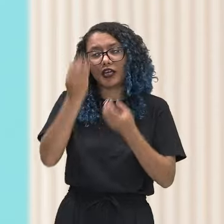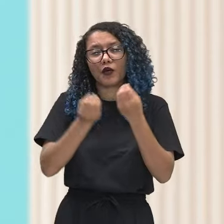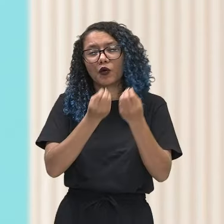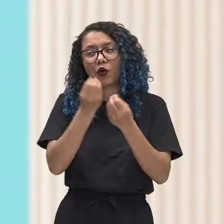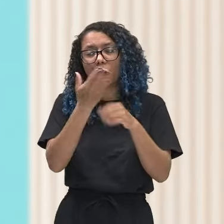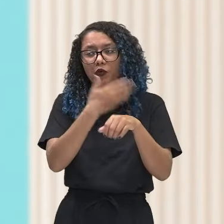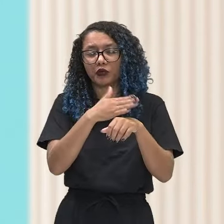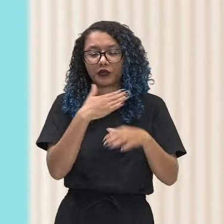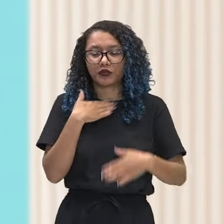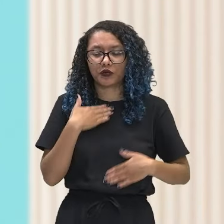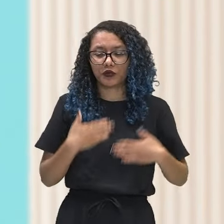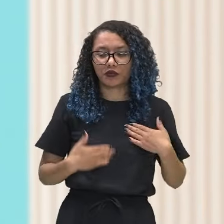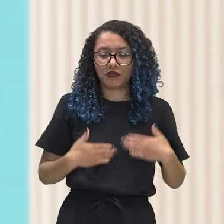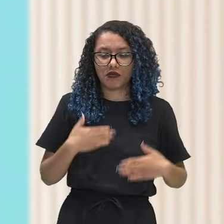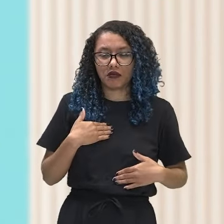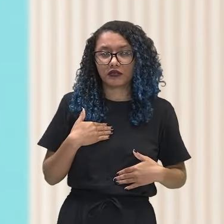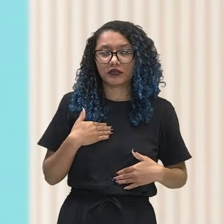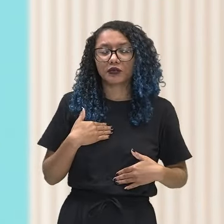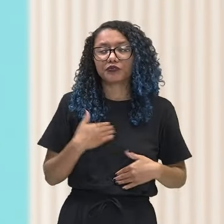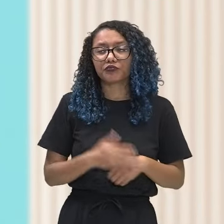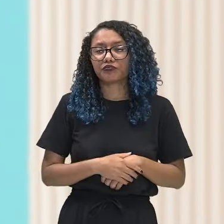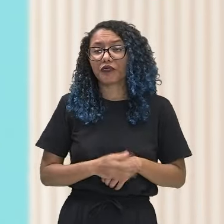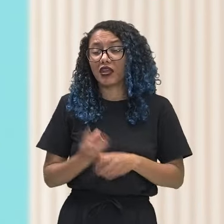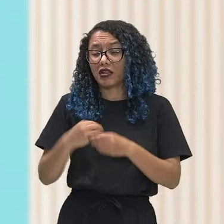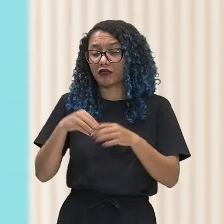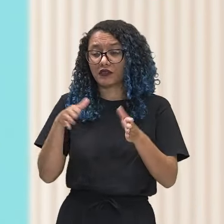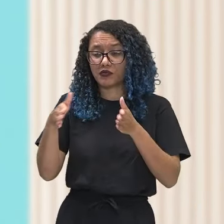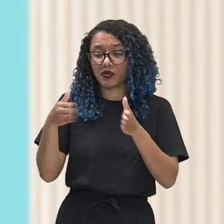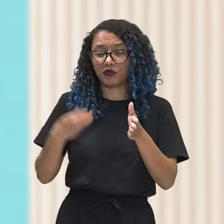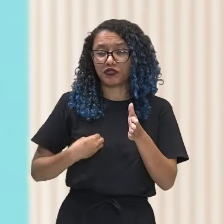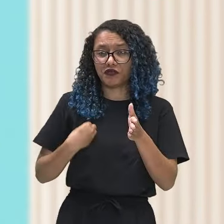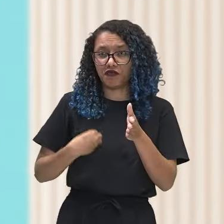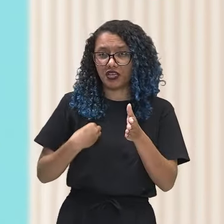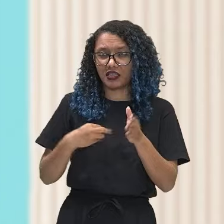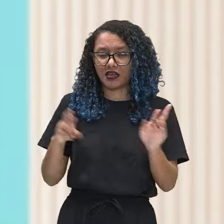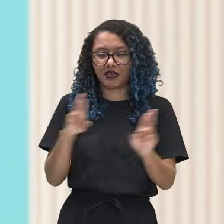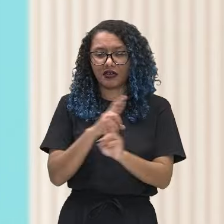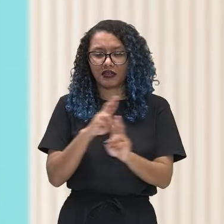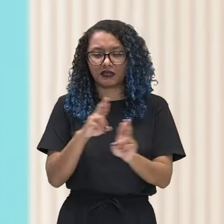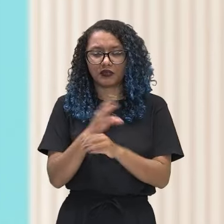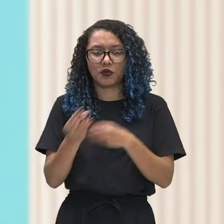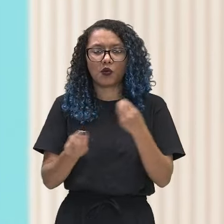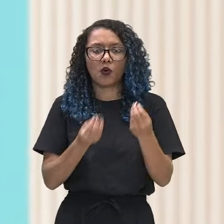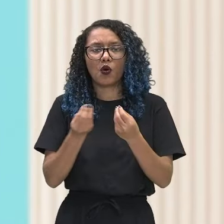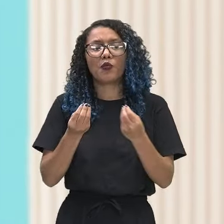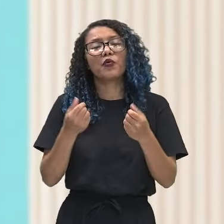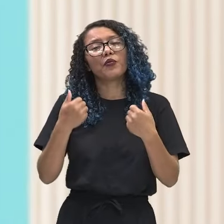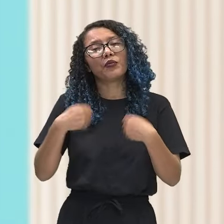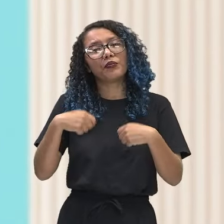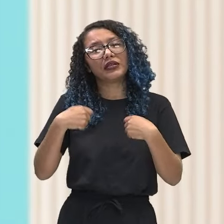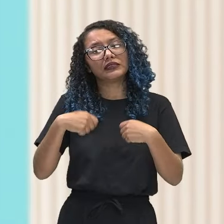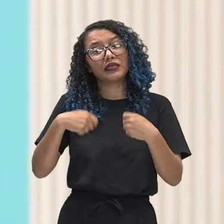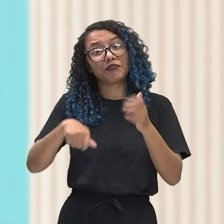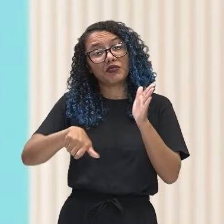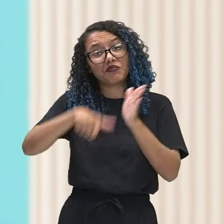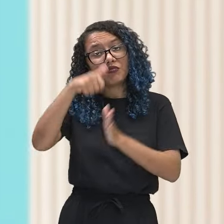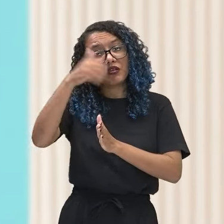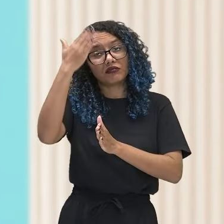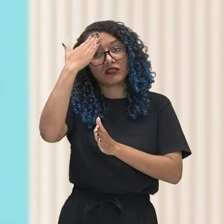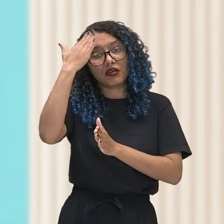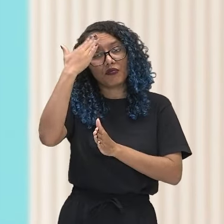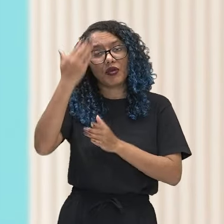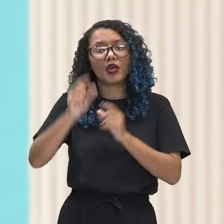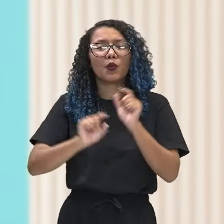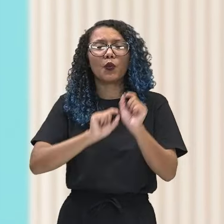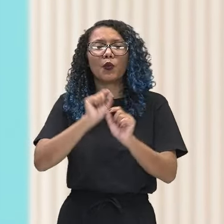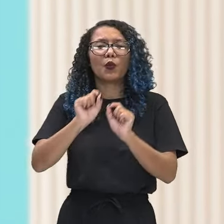práticas corporais nessa faixa etária, nós precisamos, primeiramente, entender o que significa ser jovem. E é por